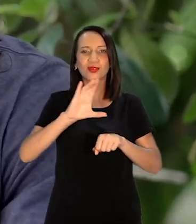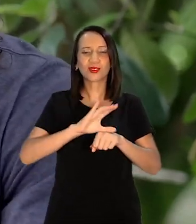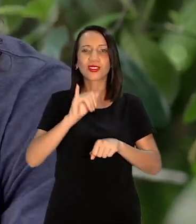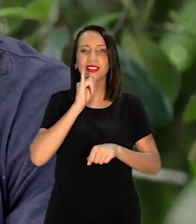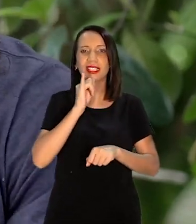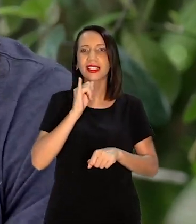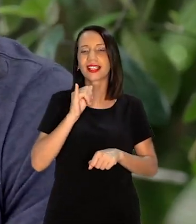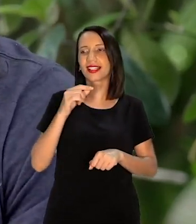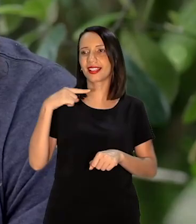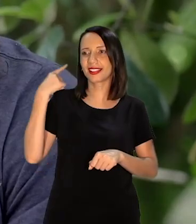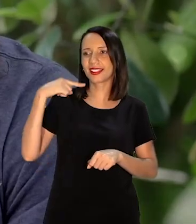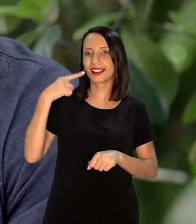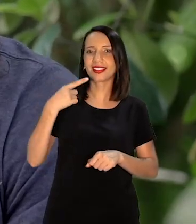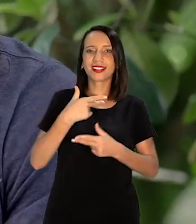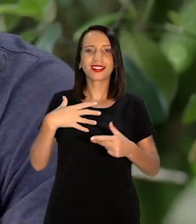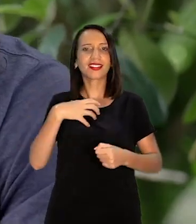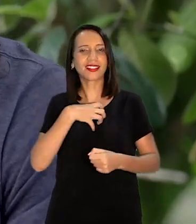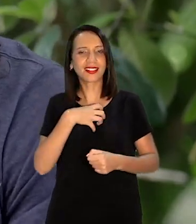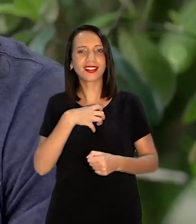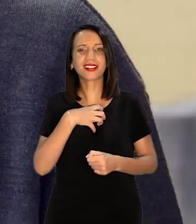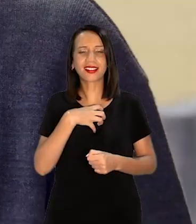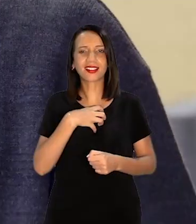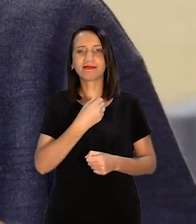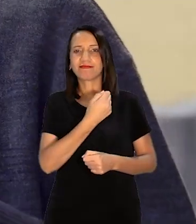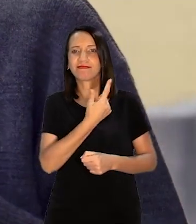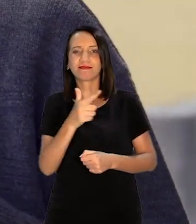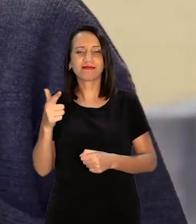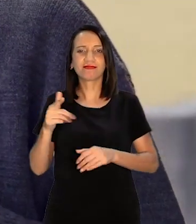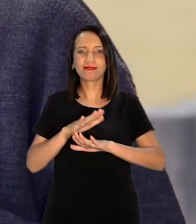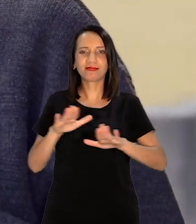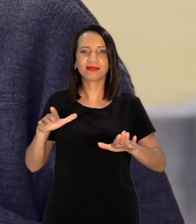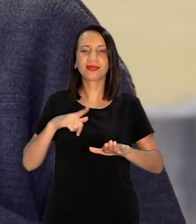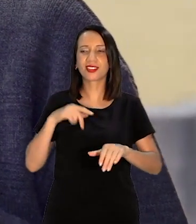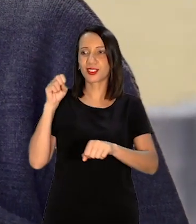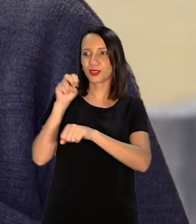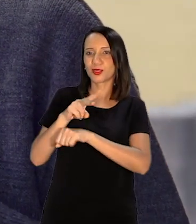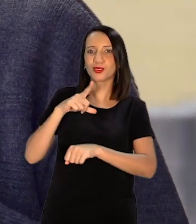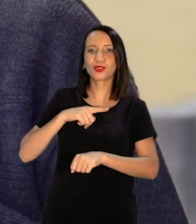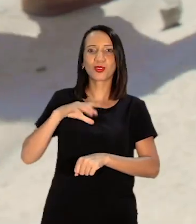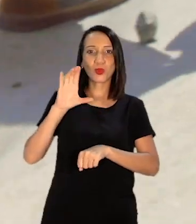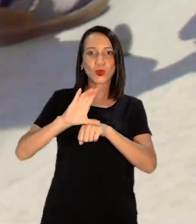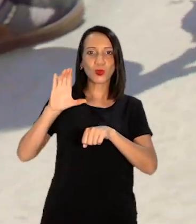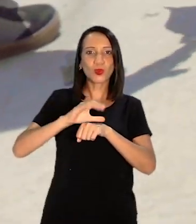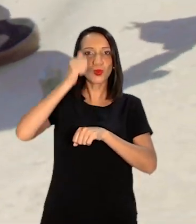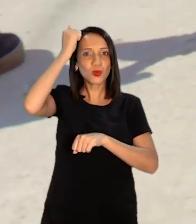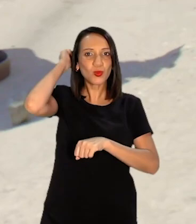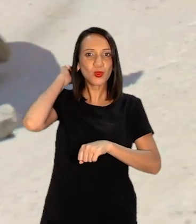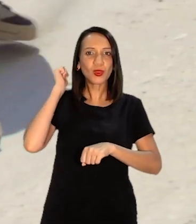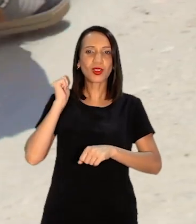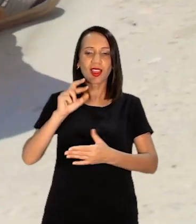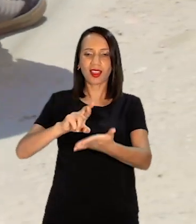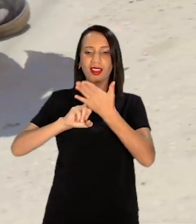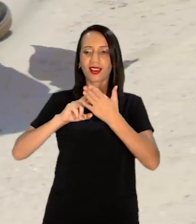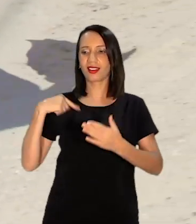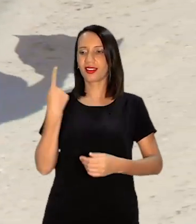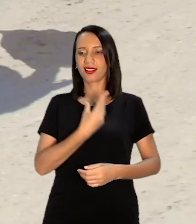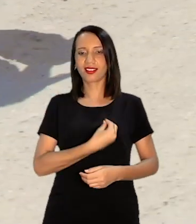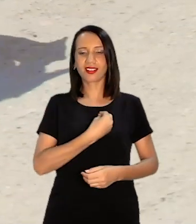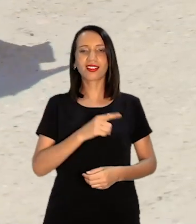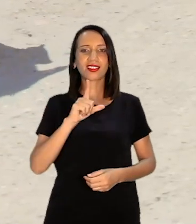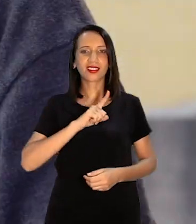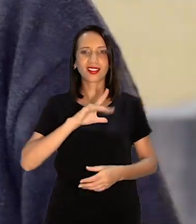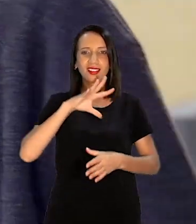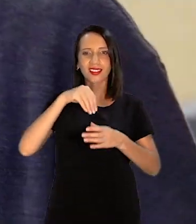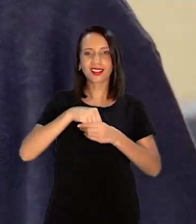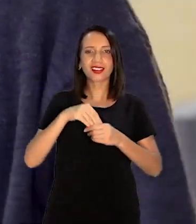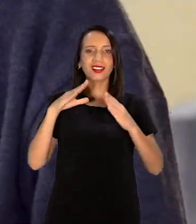direito Tem barba E usa óculos Não havia Quando eu entrei No cursinho Para estudar A referência Que a gente tinha Professor Renato